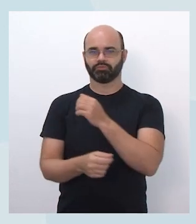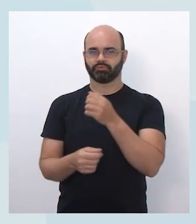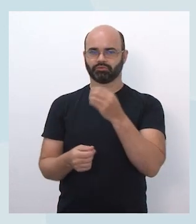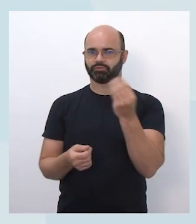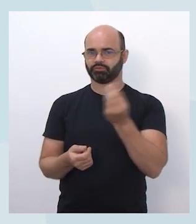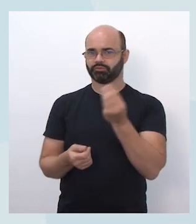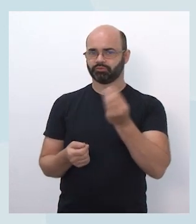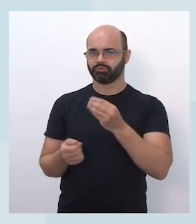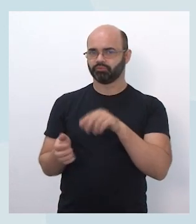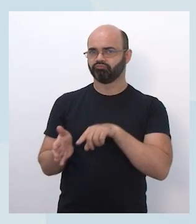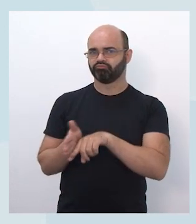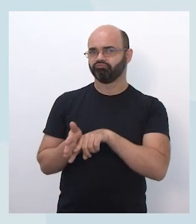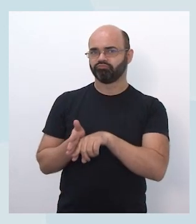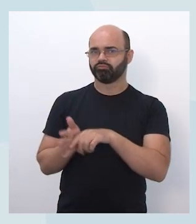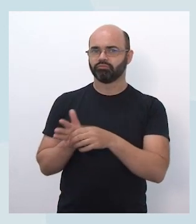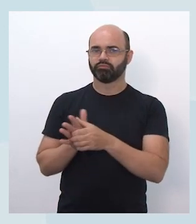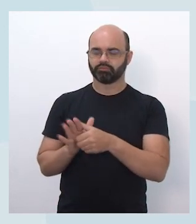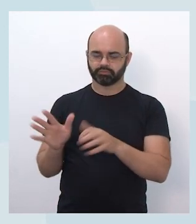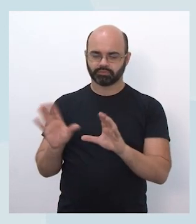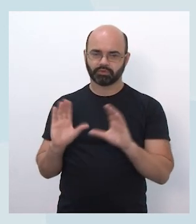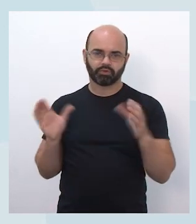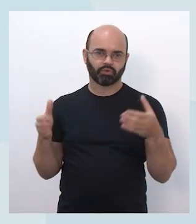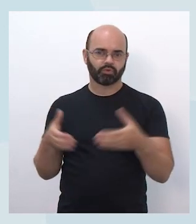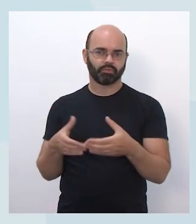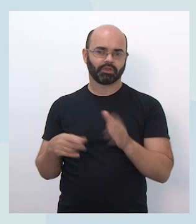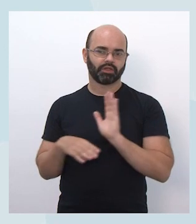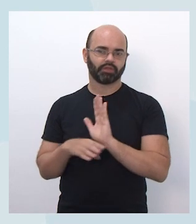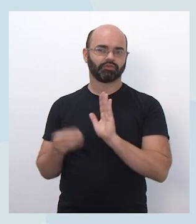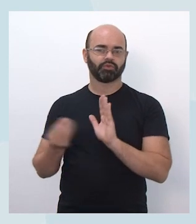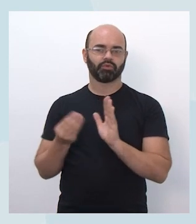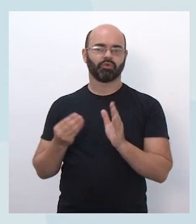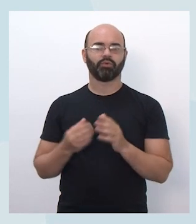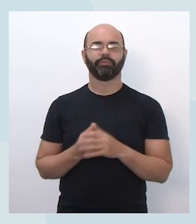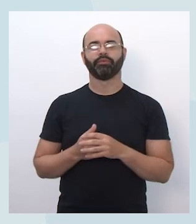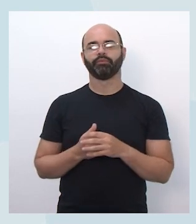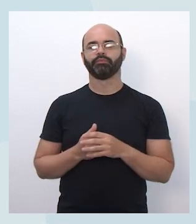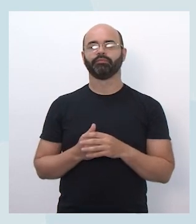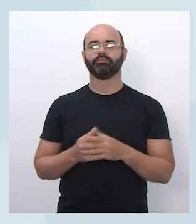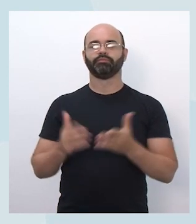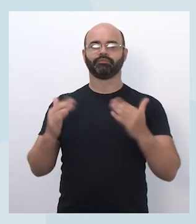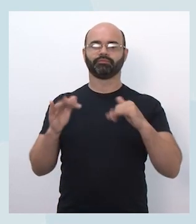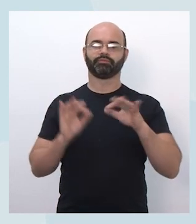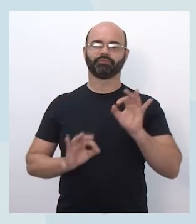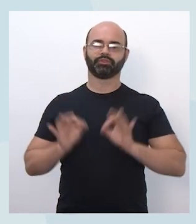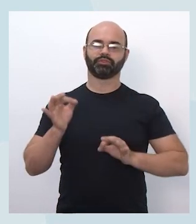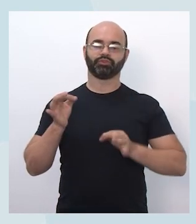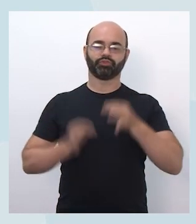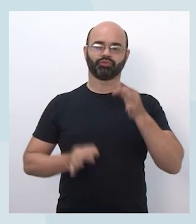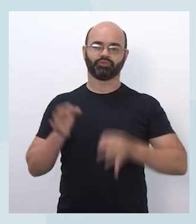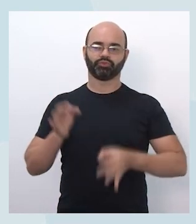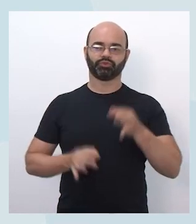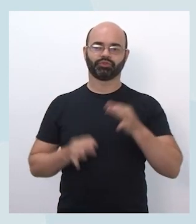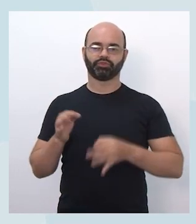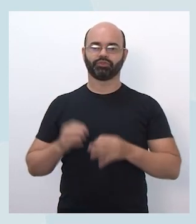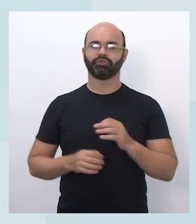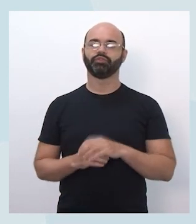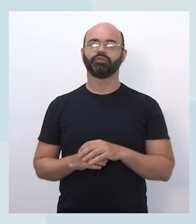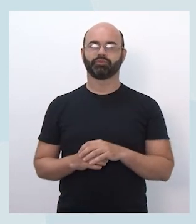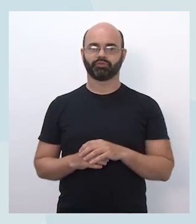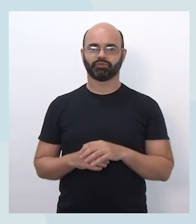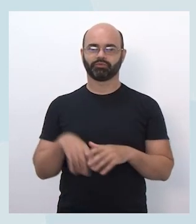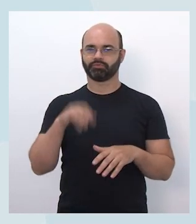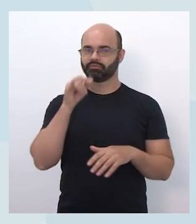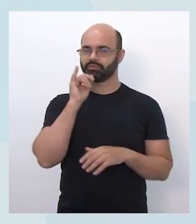contadas da sua própria comunidade. Por fim, um que fala sobre a estrutura jurídica das nossas leis focadas em ciências